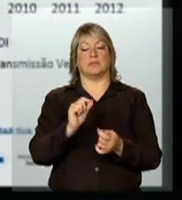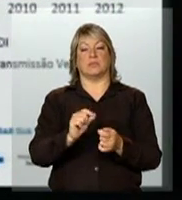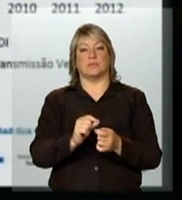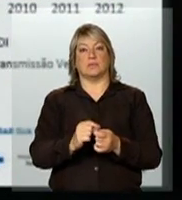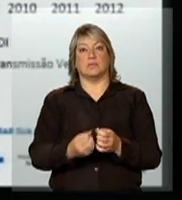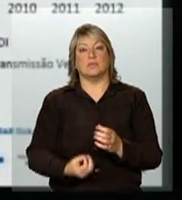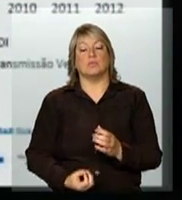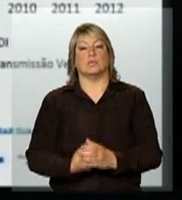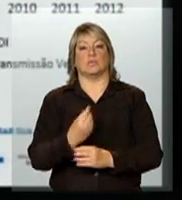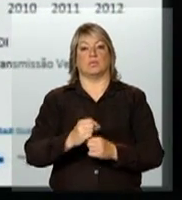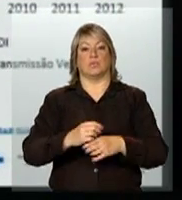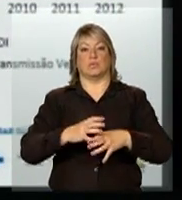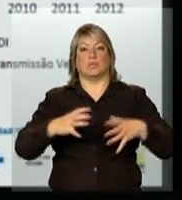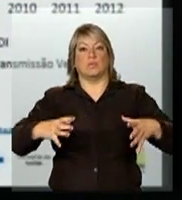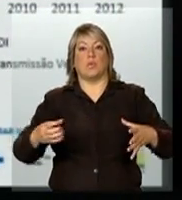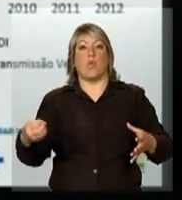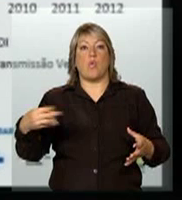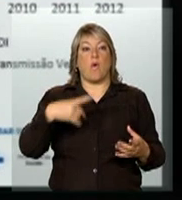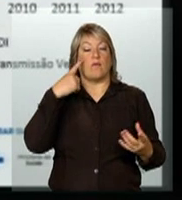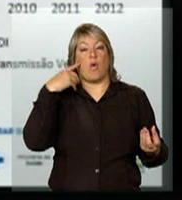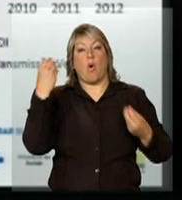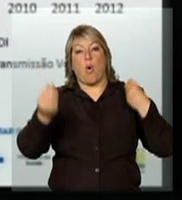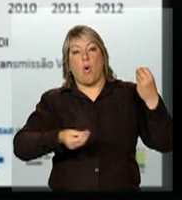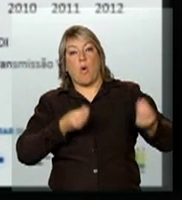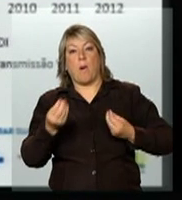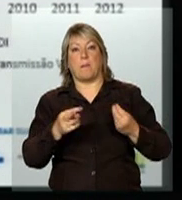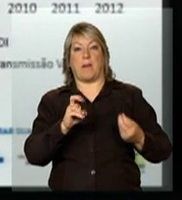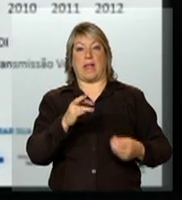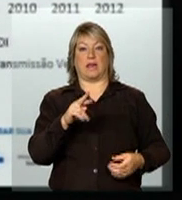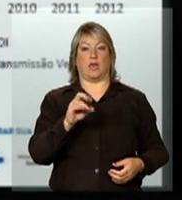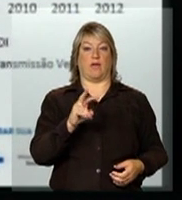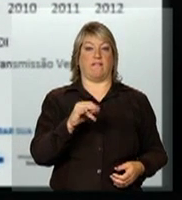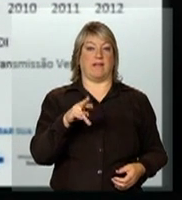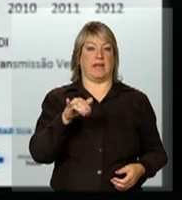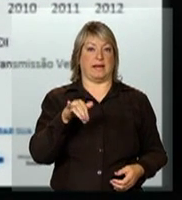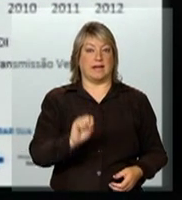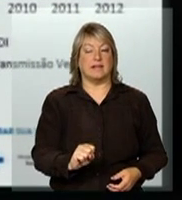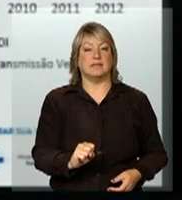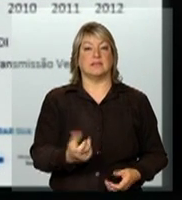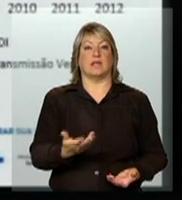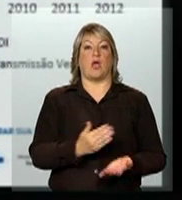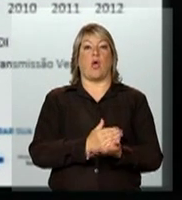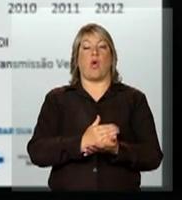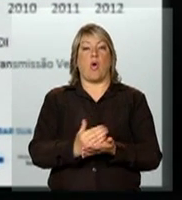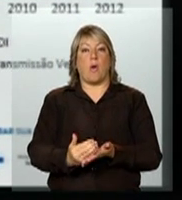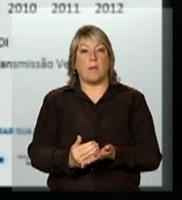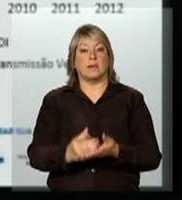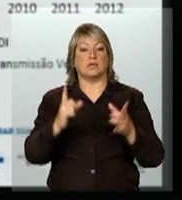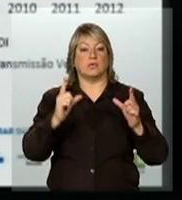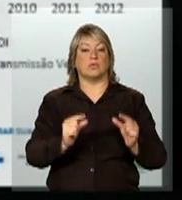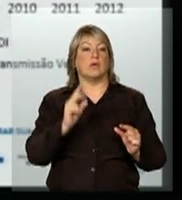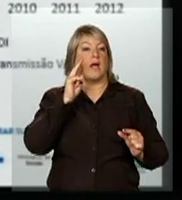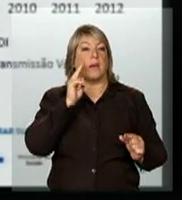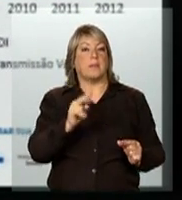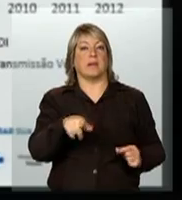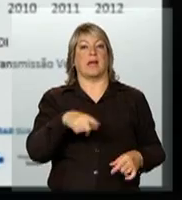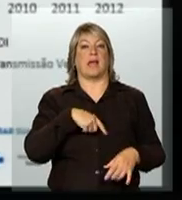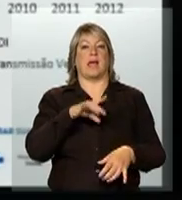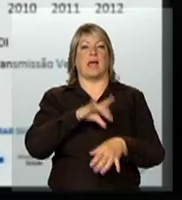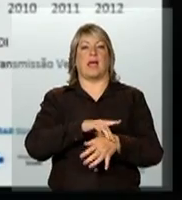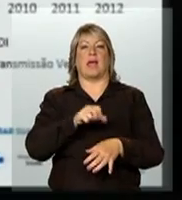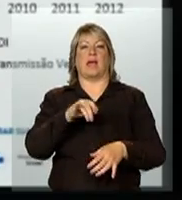lançamentos dos novos esquemas de antirretrovirais, começam a diminuir a percepção da AIDS como a causa de morte, quase como